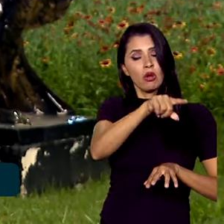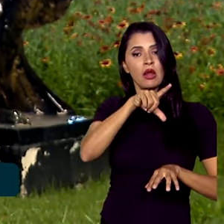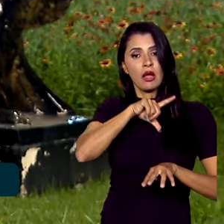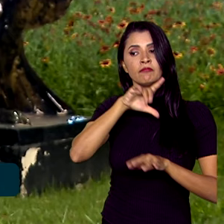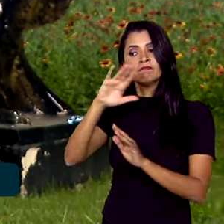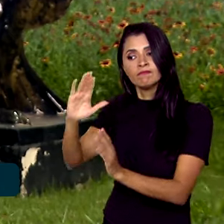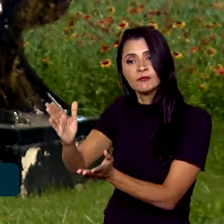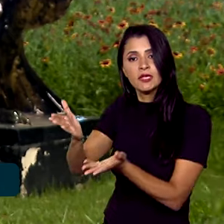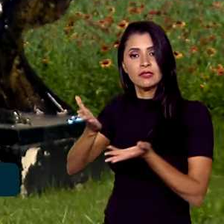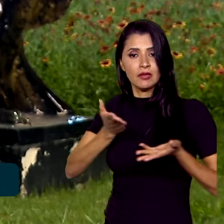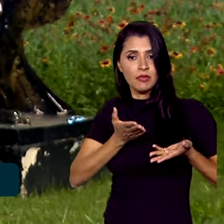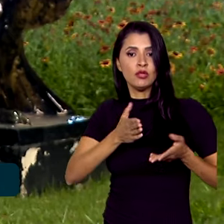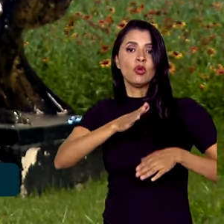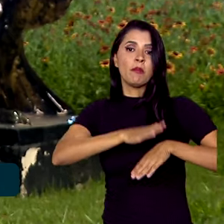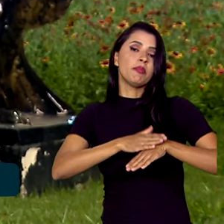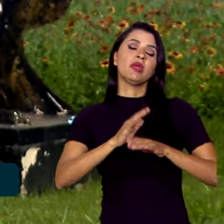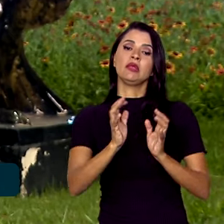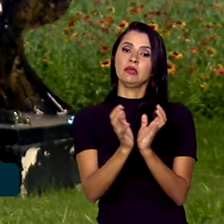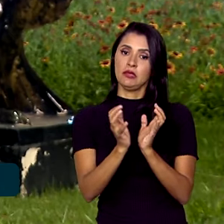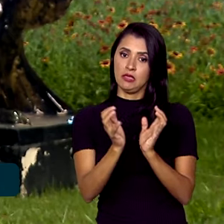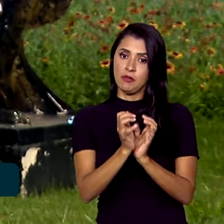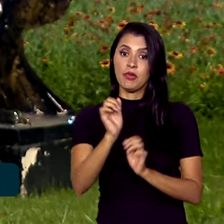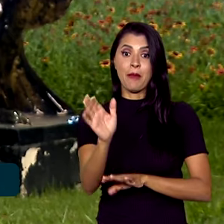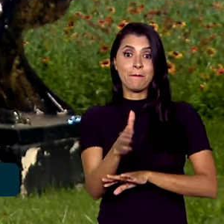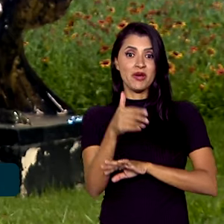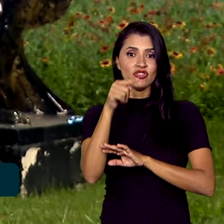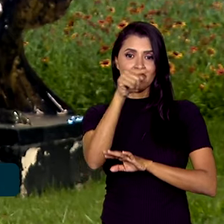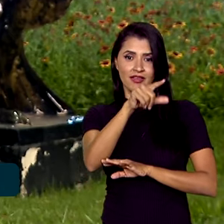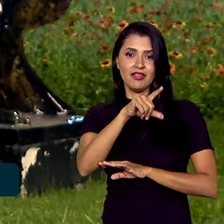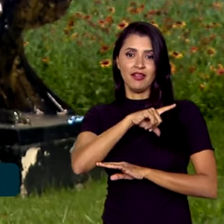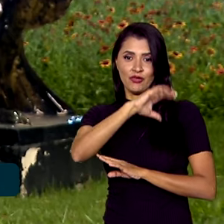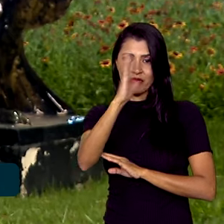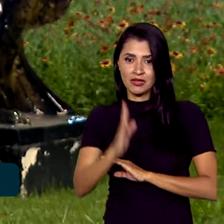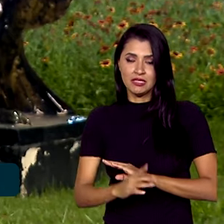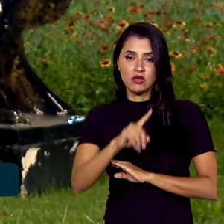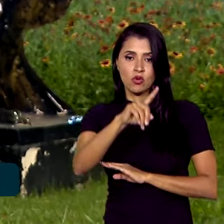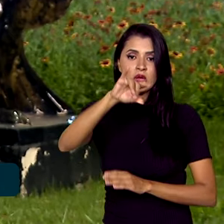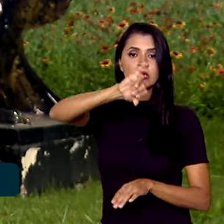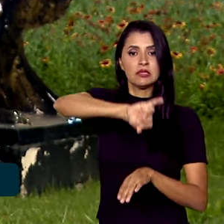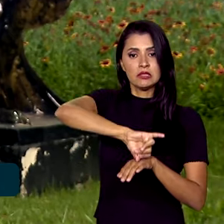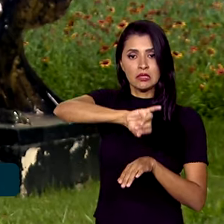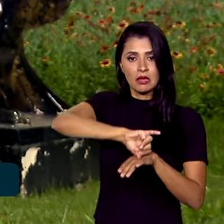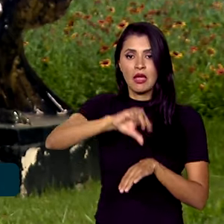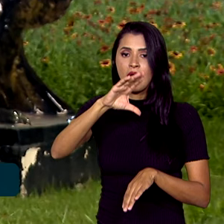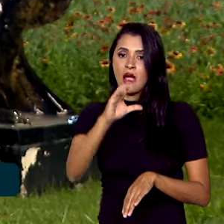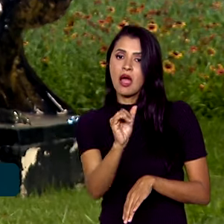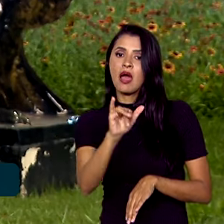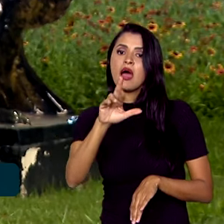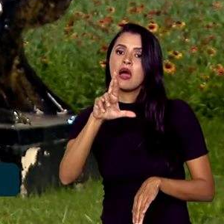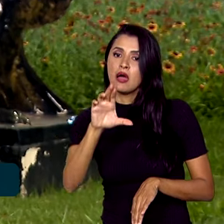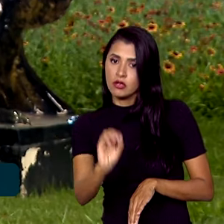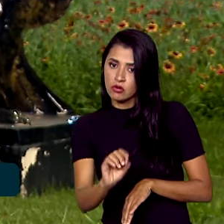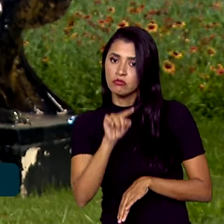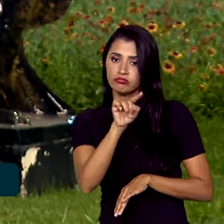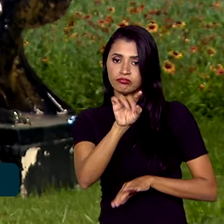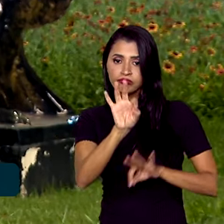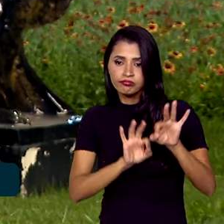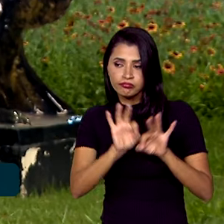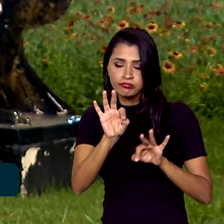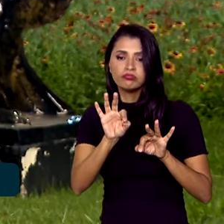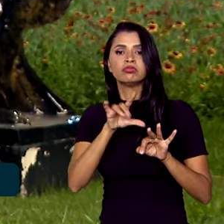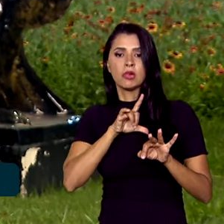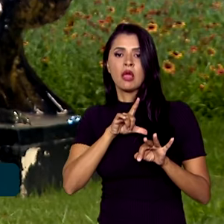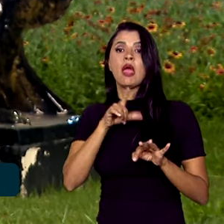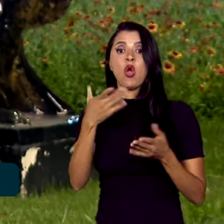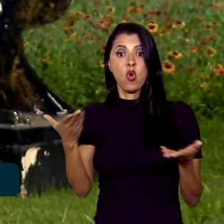recepcionados pela equipe da Embaixada do Brasil no Cairo e passaram por trâmites migratórios. Hoje, às 6h50,